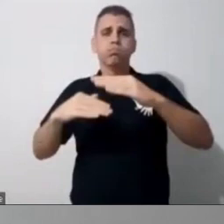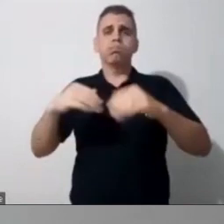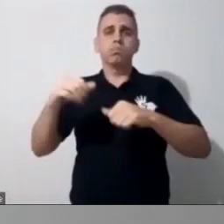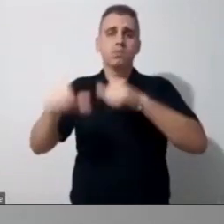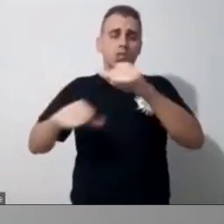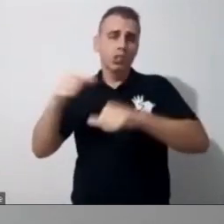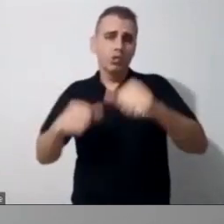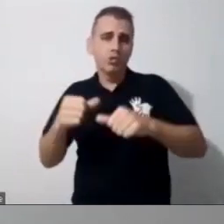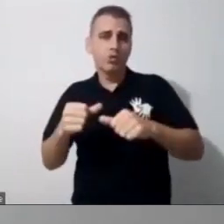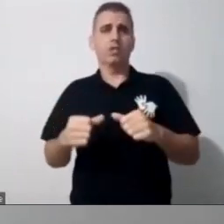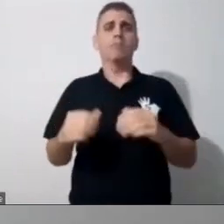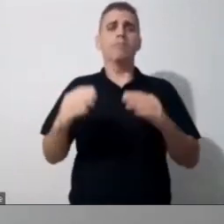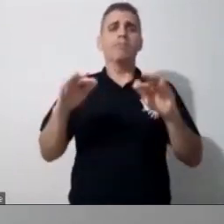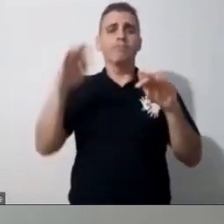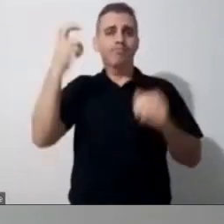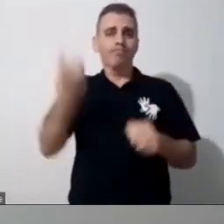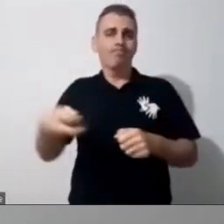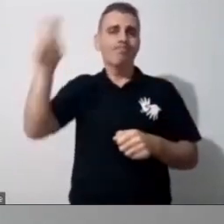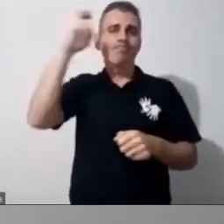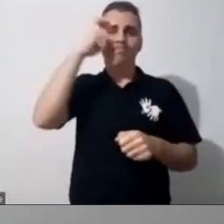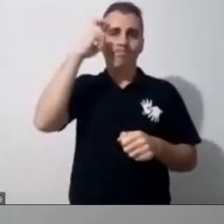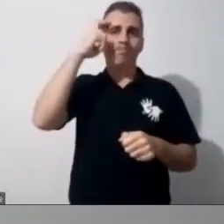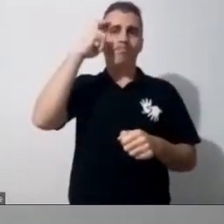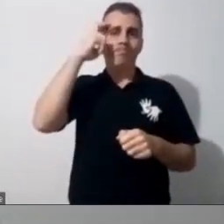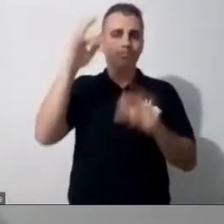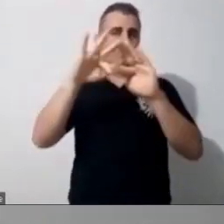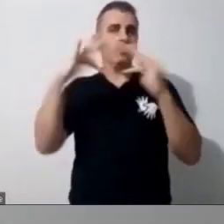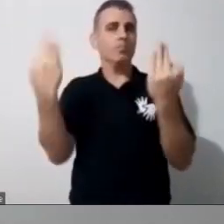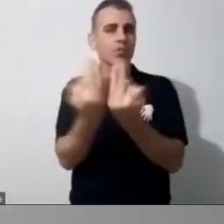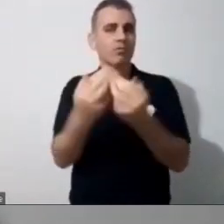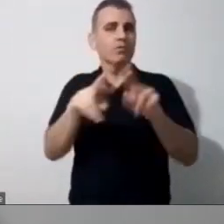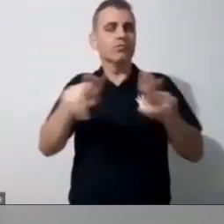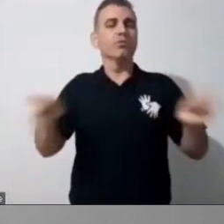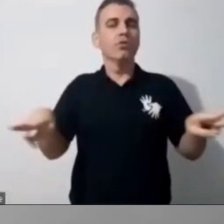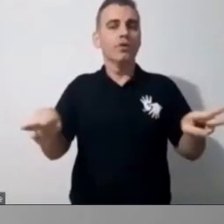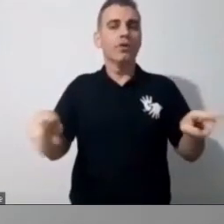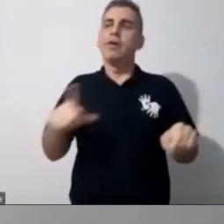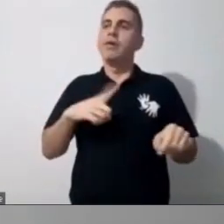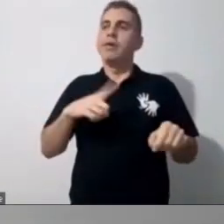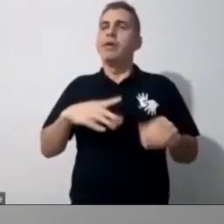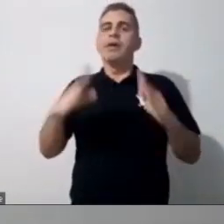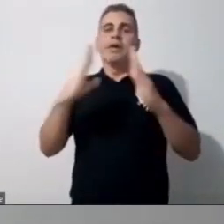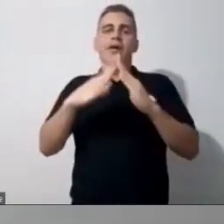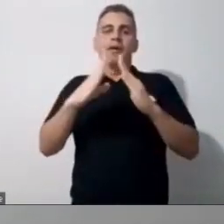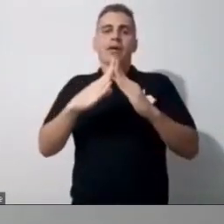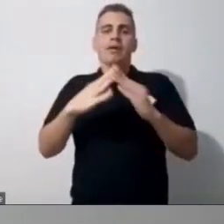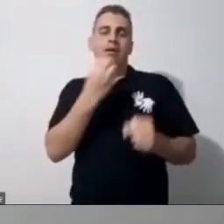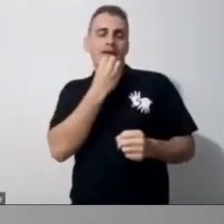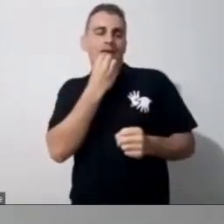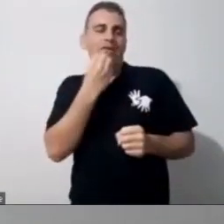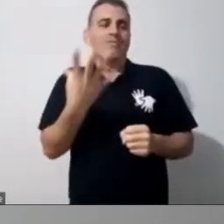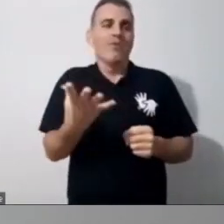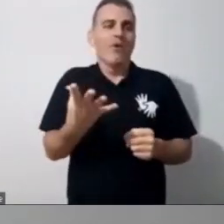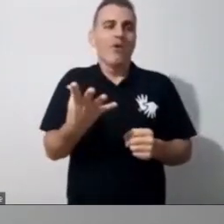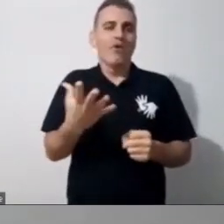diferentes, tem aquele que vem de um lar confortável, tem aquele que vem cheio de dificuldades,